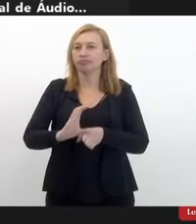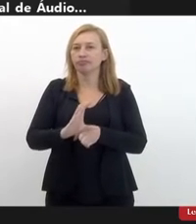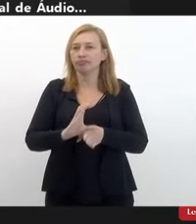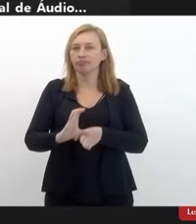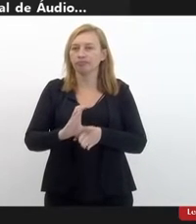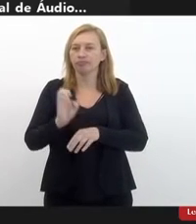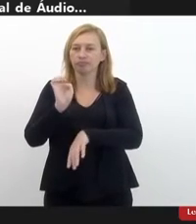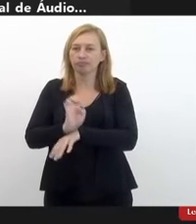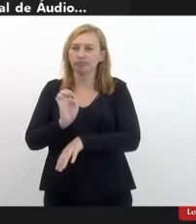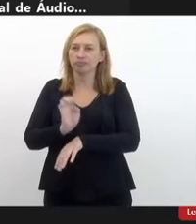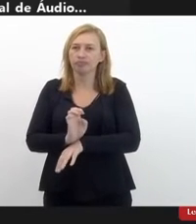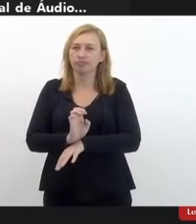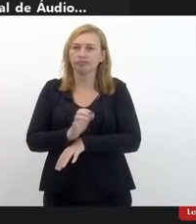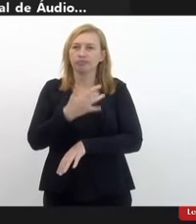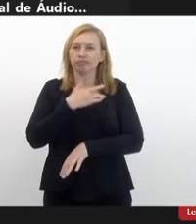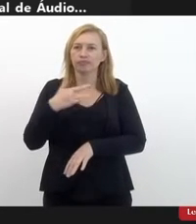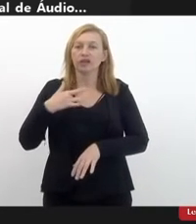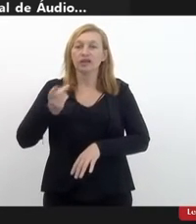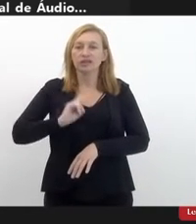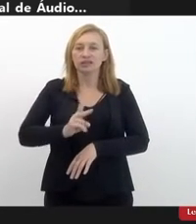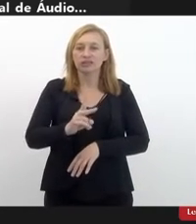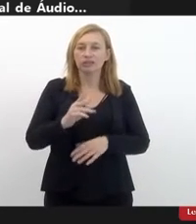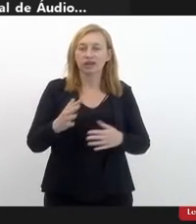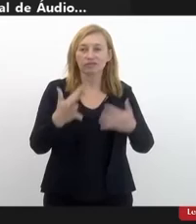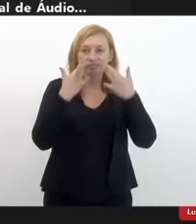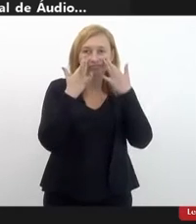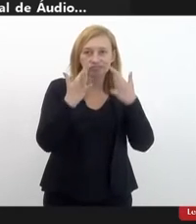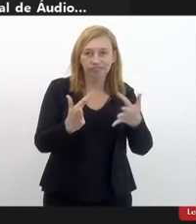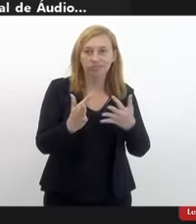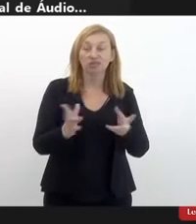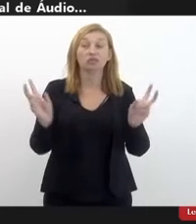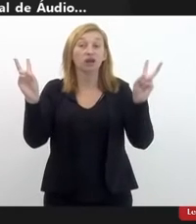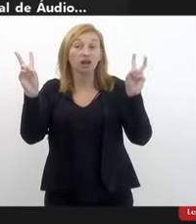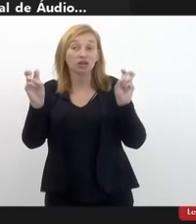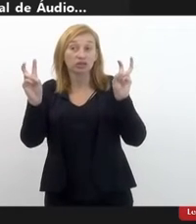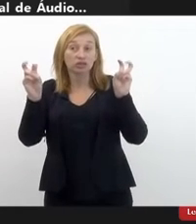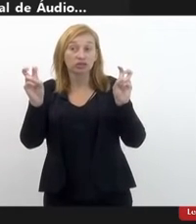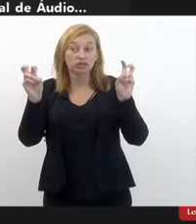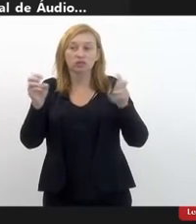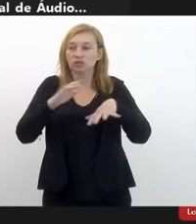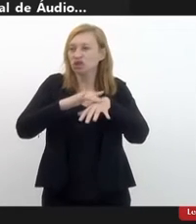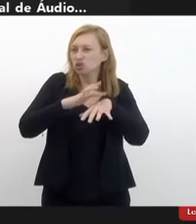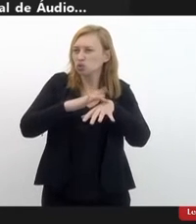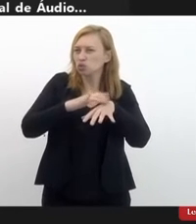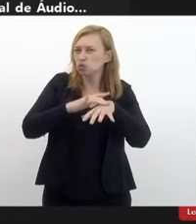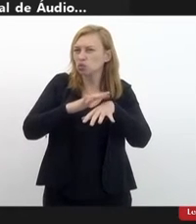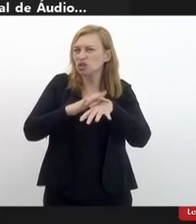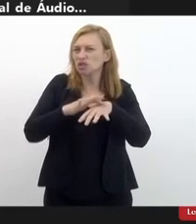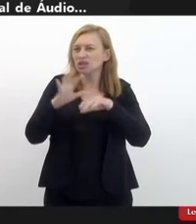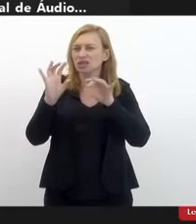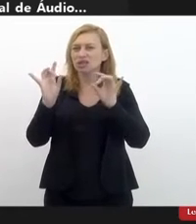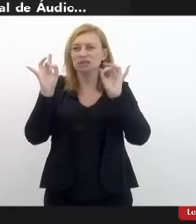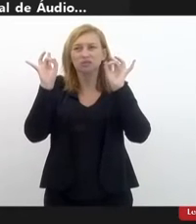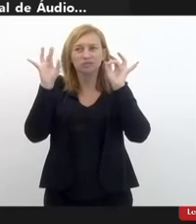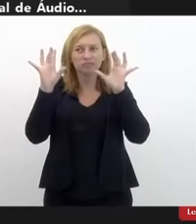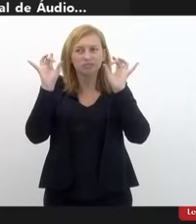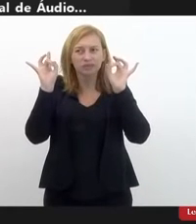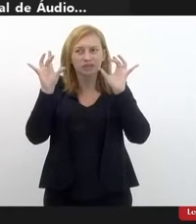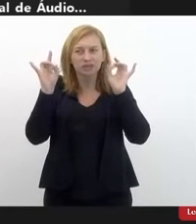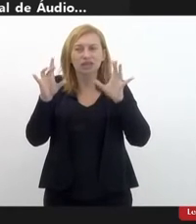Zayga sempre nos alerta sobre questões das doenças específicas, das